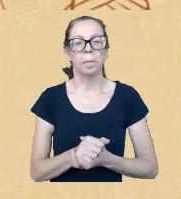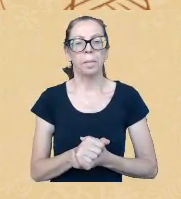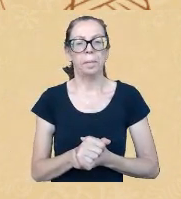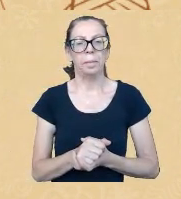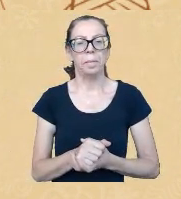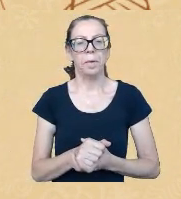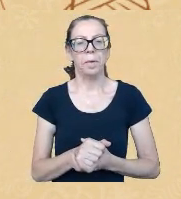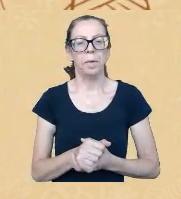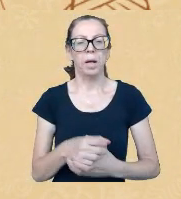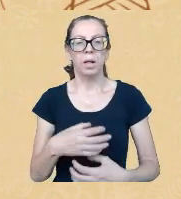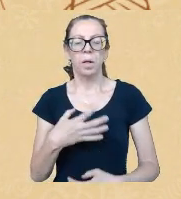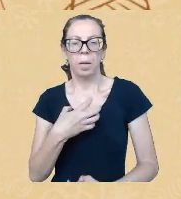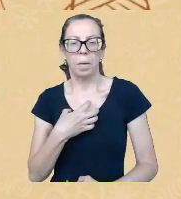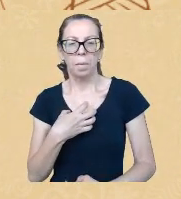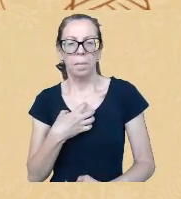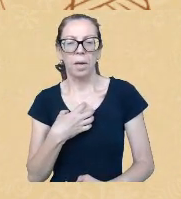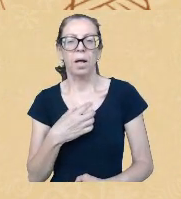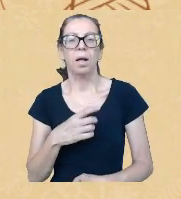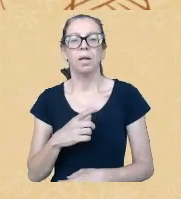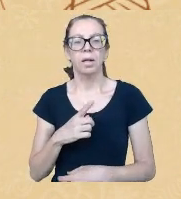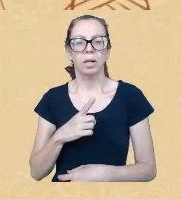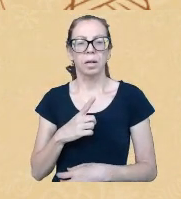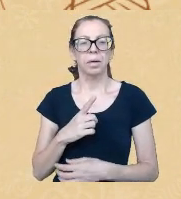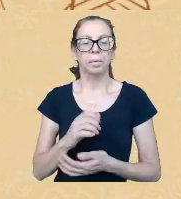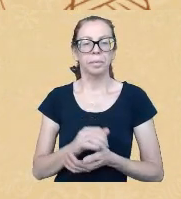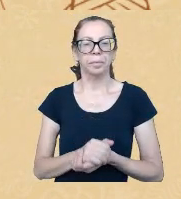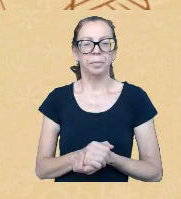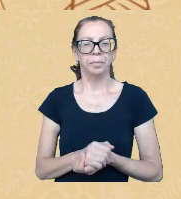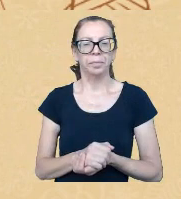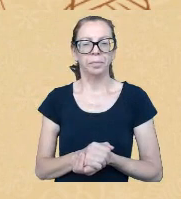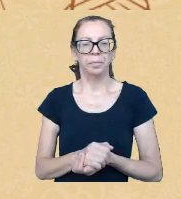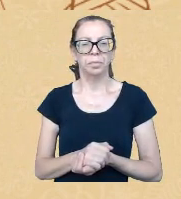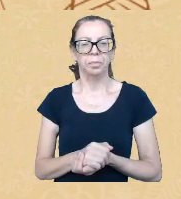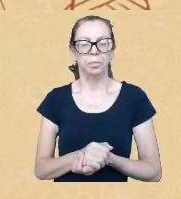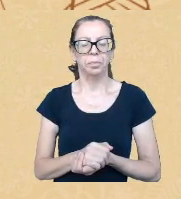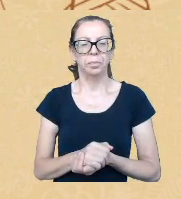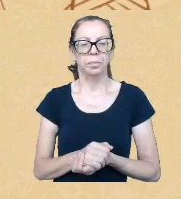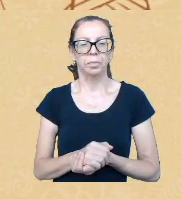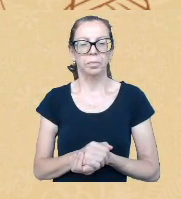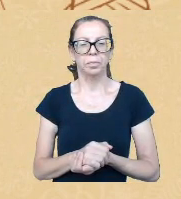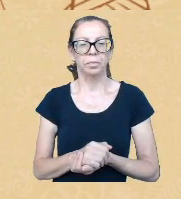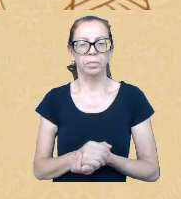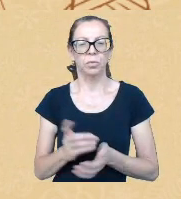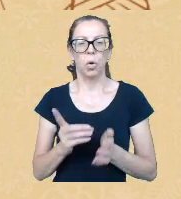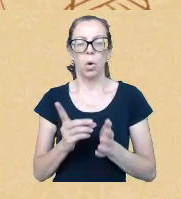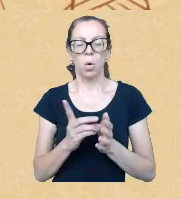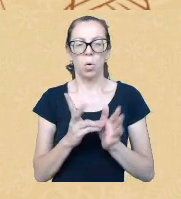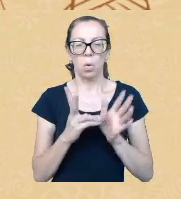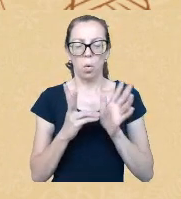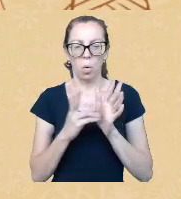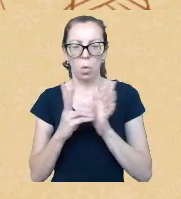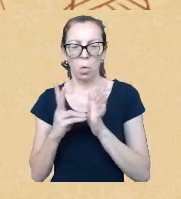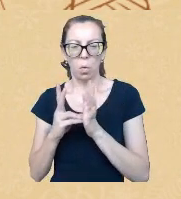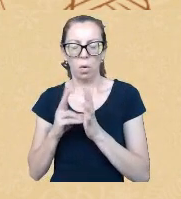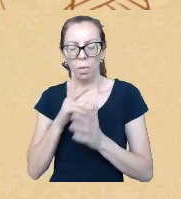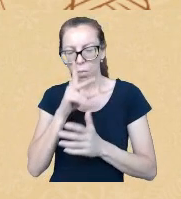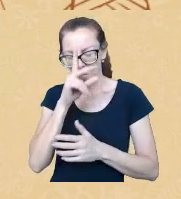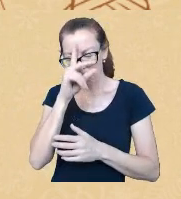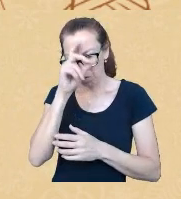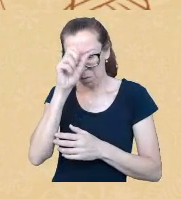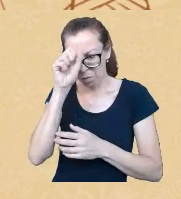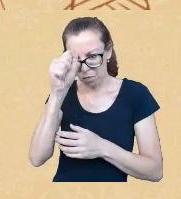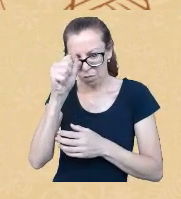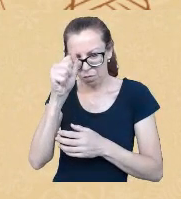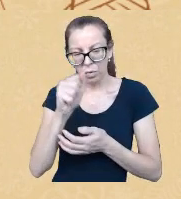mas na Amazônia há um componente indígena forte e aqui vocês vejam que ele está utilizando o termo caboclo que é de